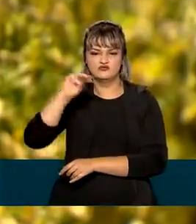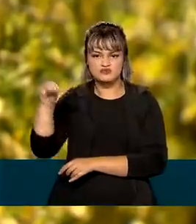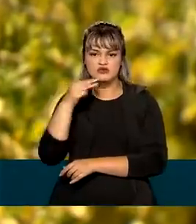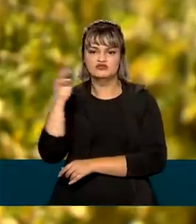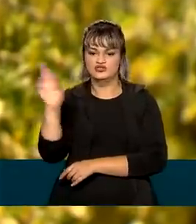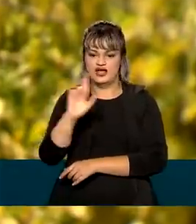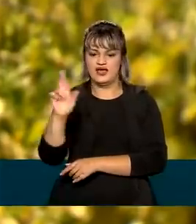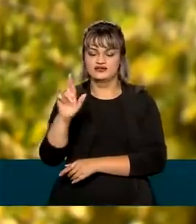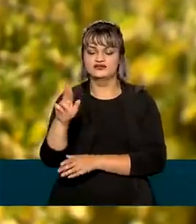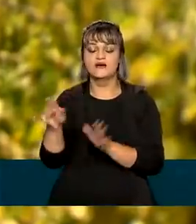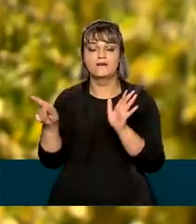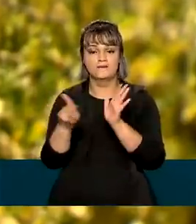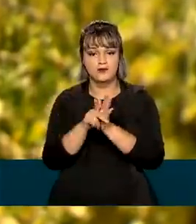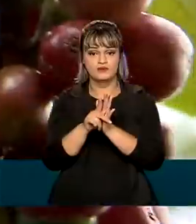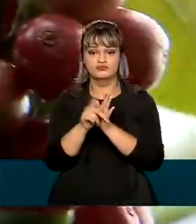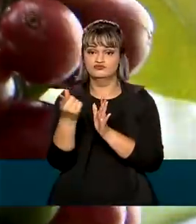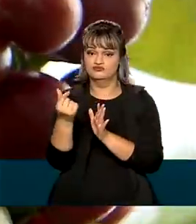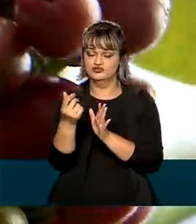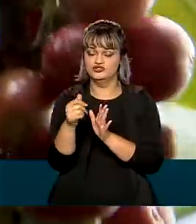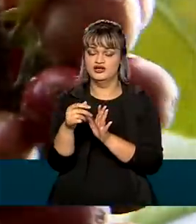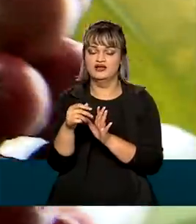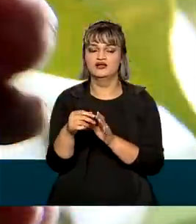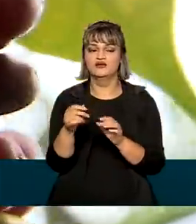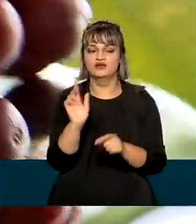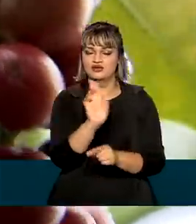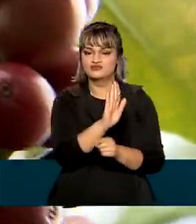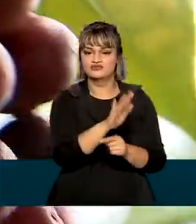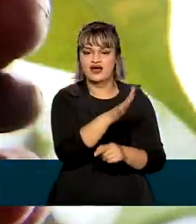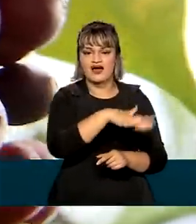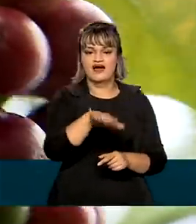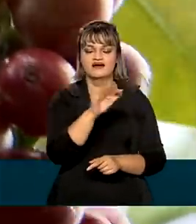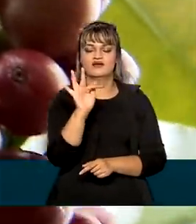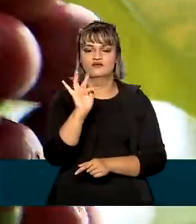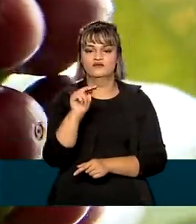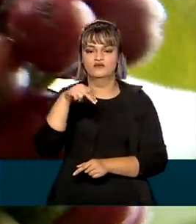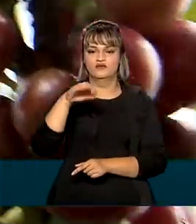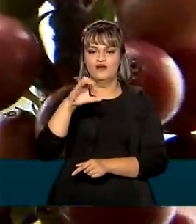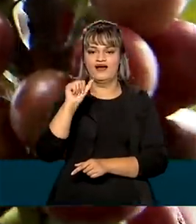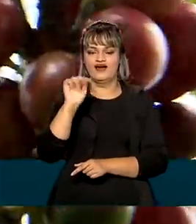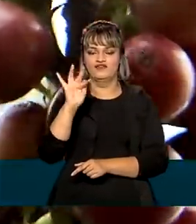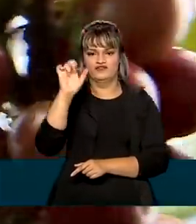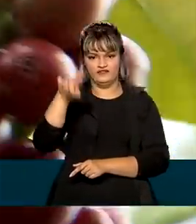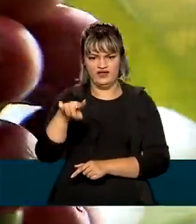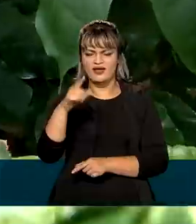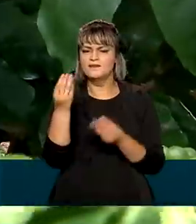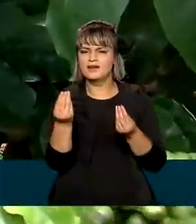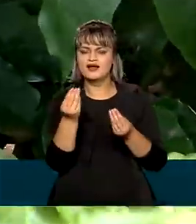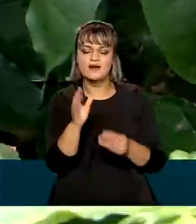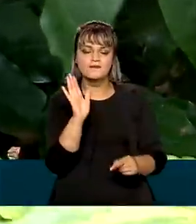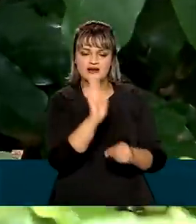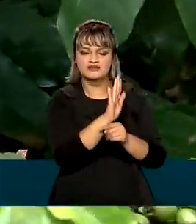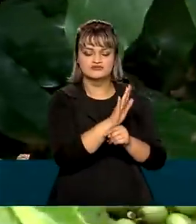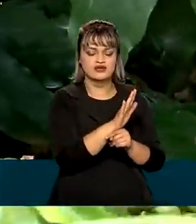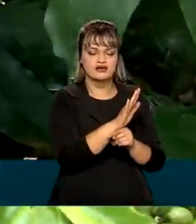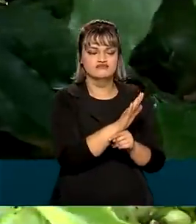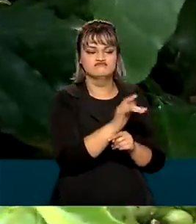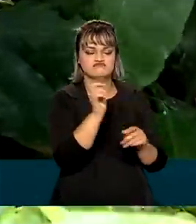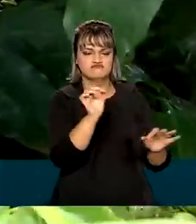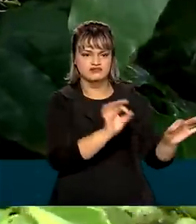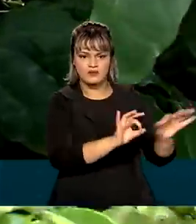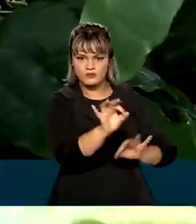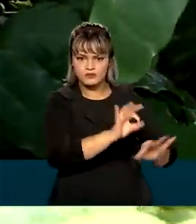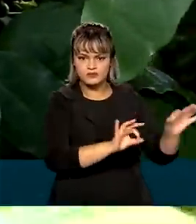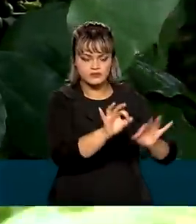O dinheiro é do Fundo de Defesa da Economia Cafeira, o Fundo Café, e pode ser usado, desde o custeio,